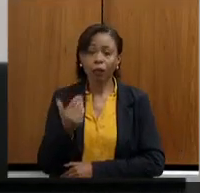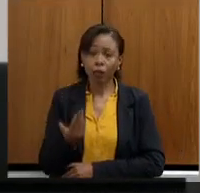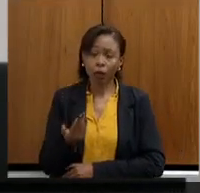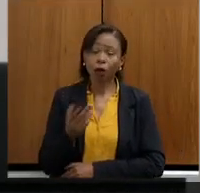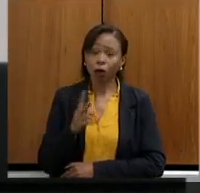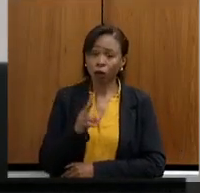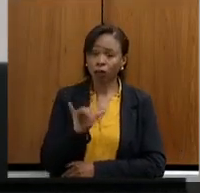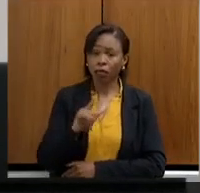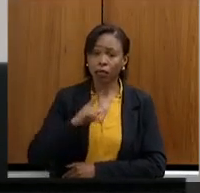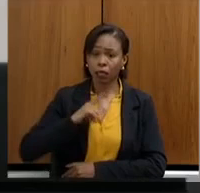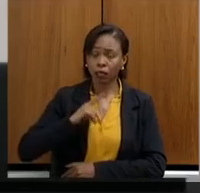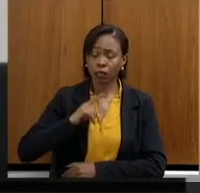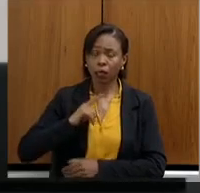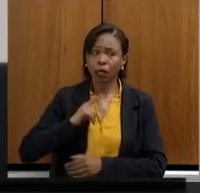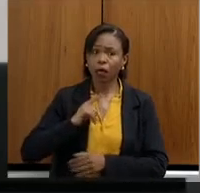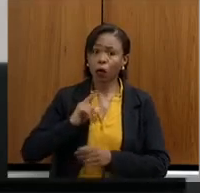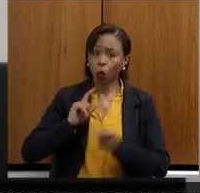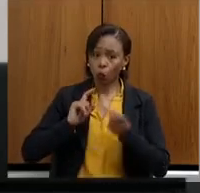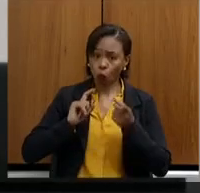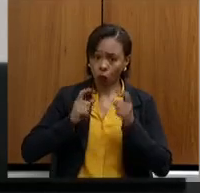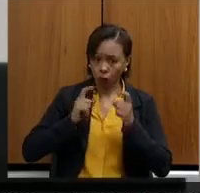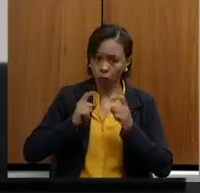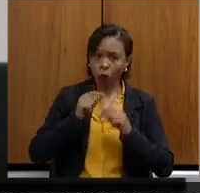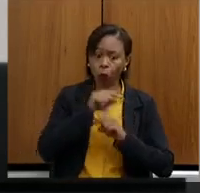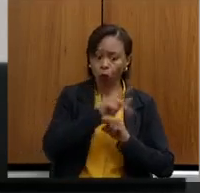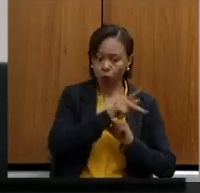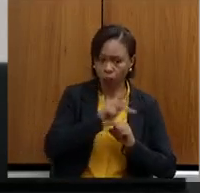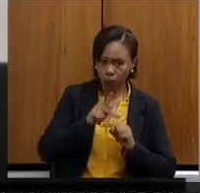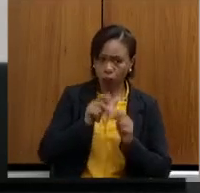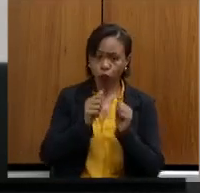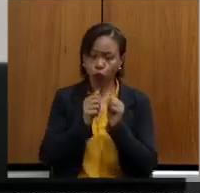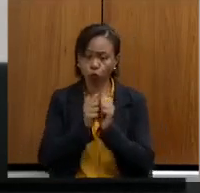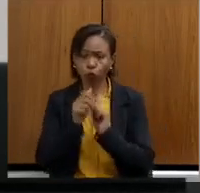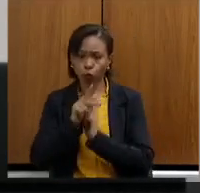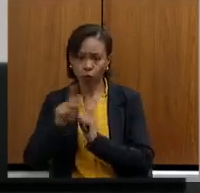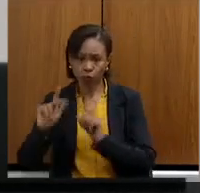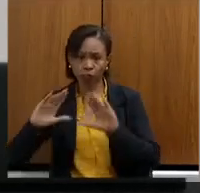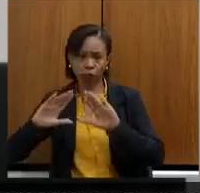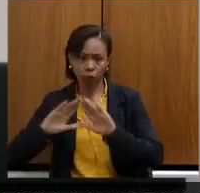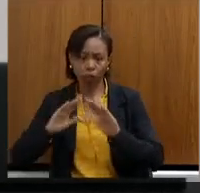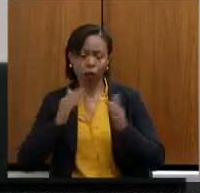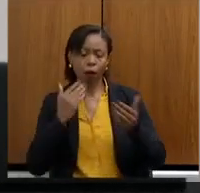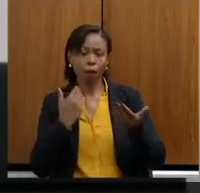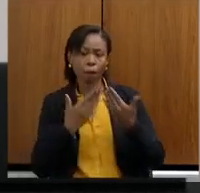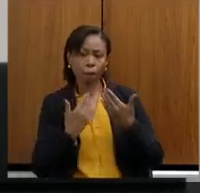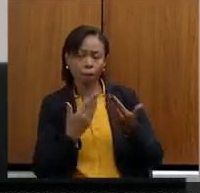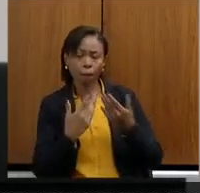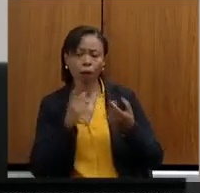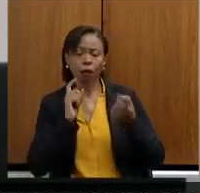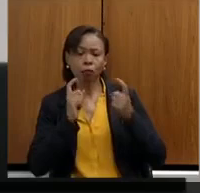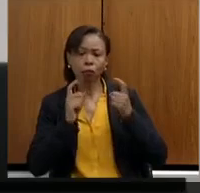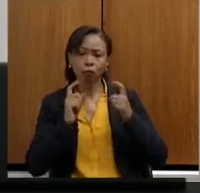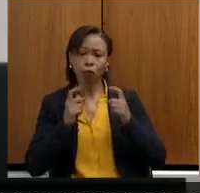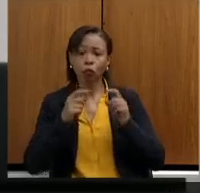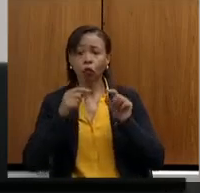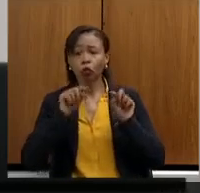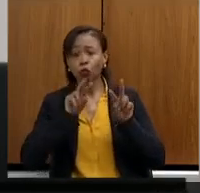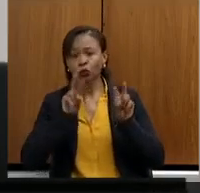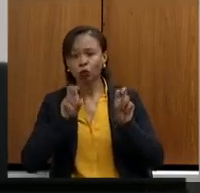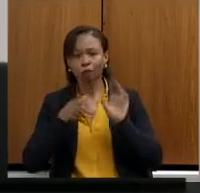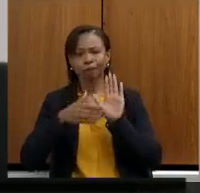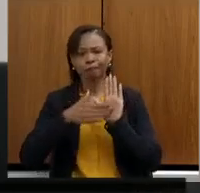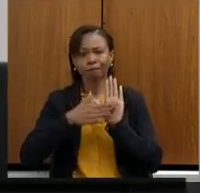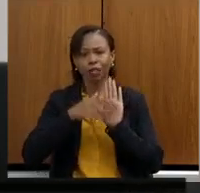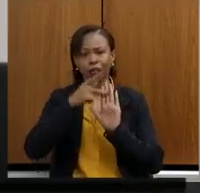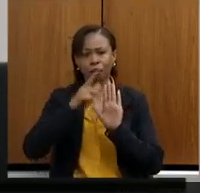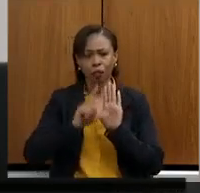reunião com o presidente da Assembleia para que nós possamos discutir esse projeto, porque se